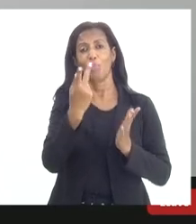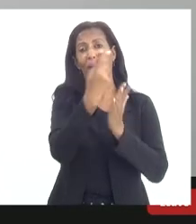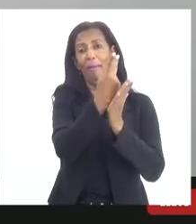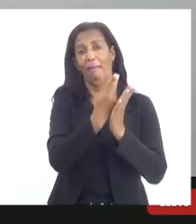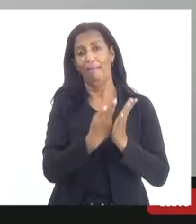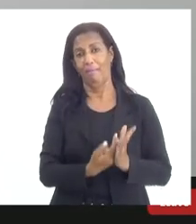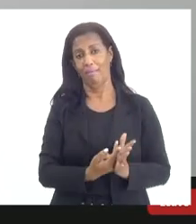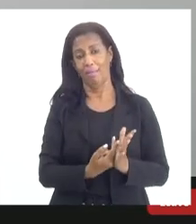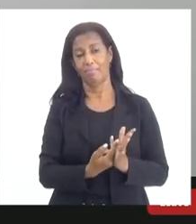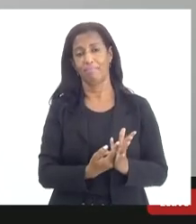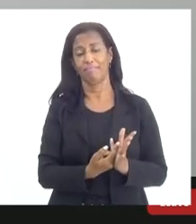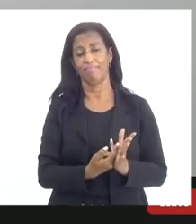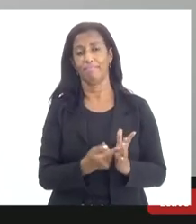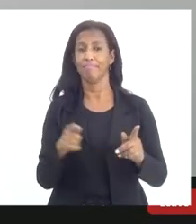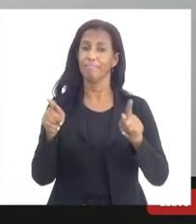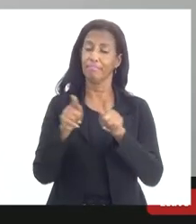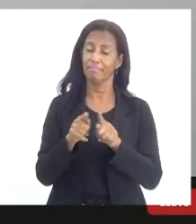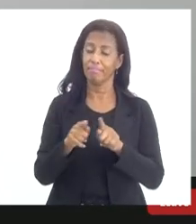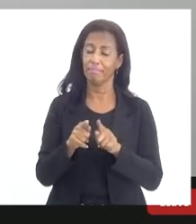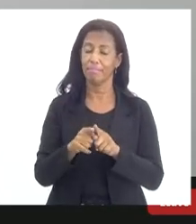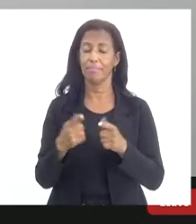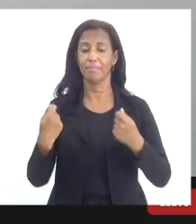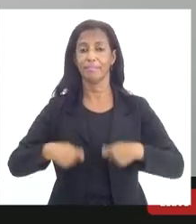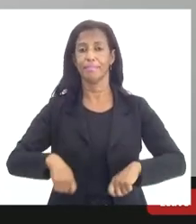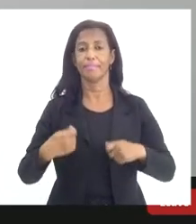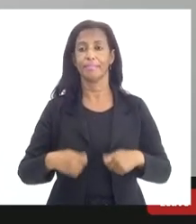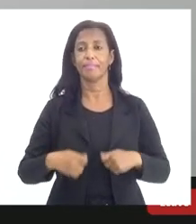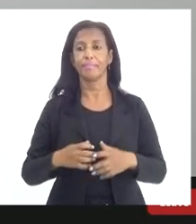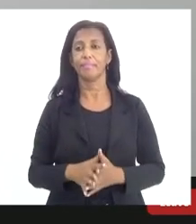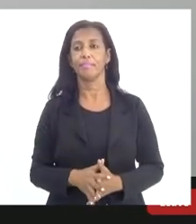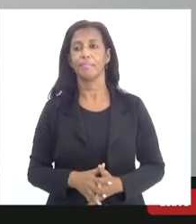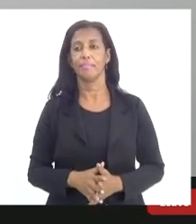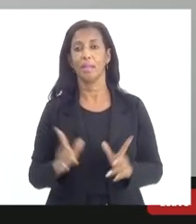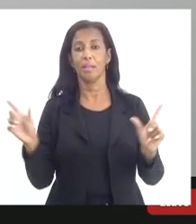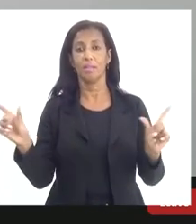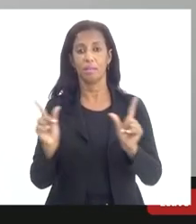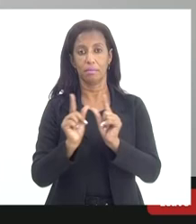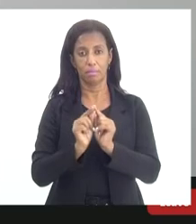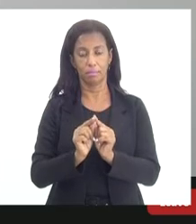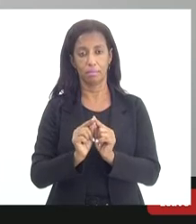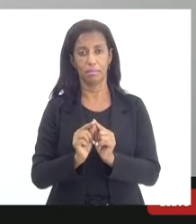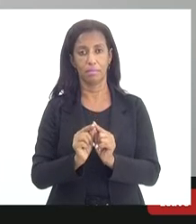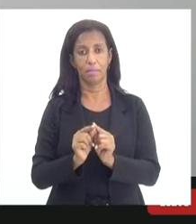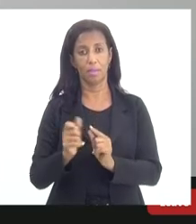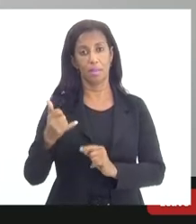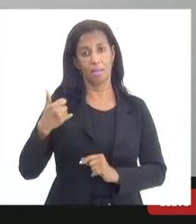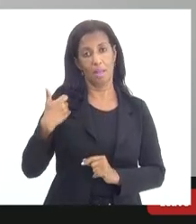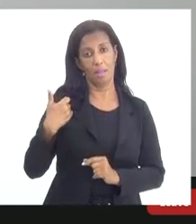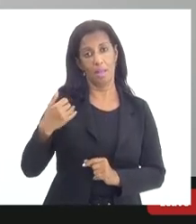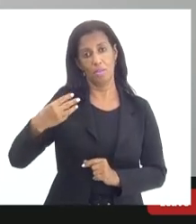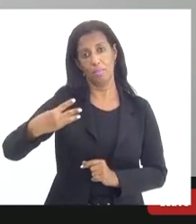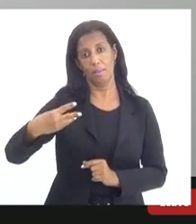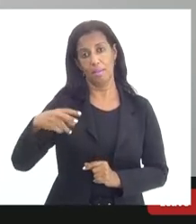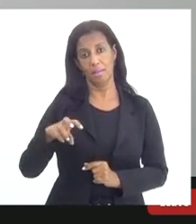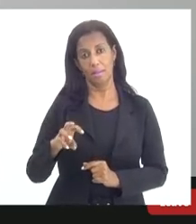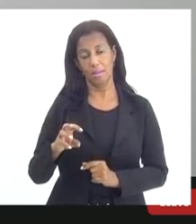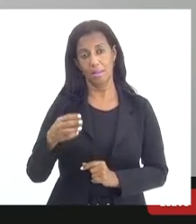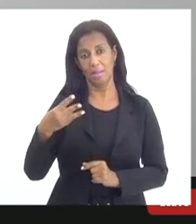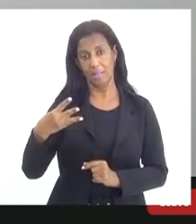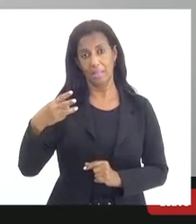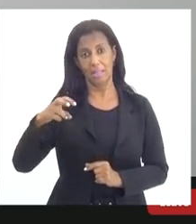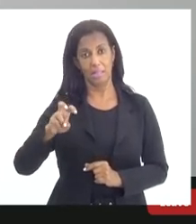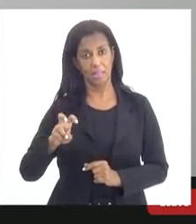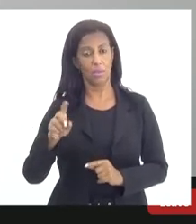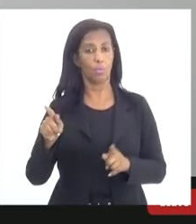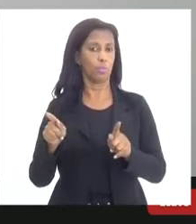relacionada além da questão relacionada à redução da faixa etária para 35 anos e como que a gente enfrenta